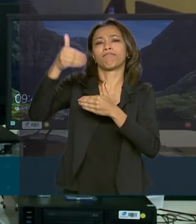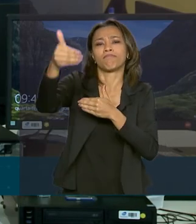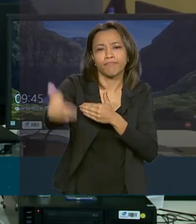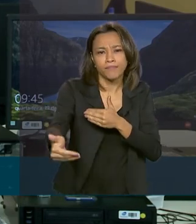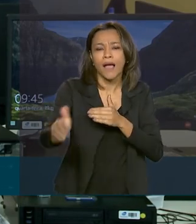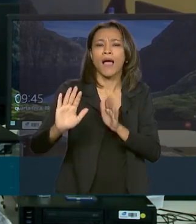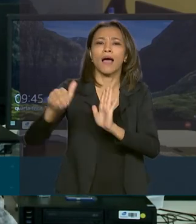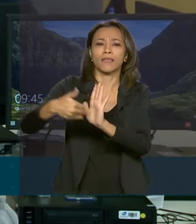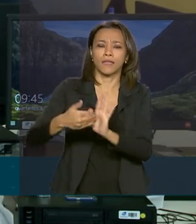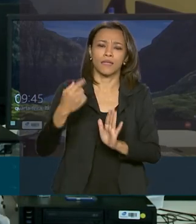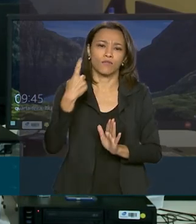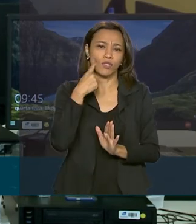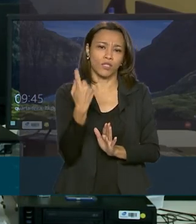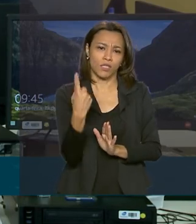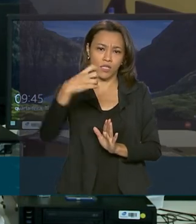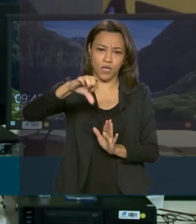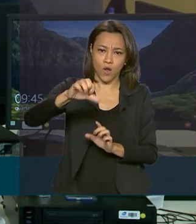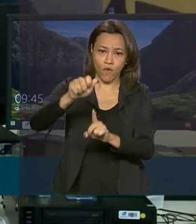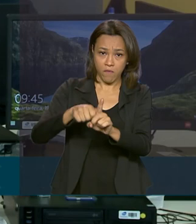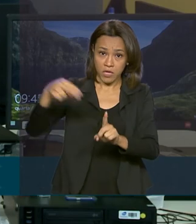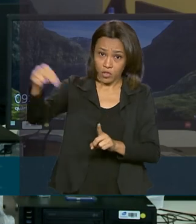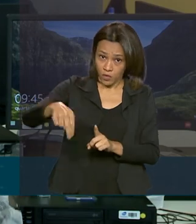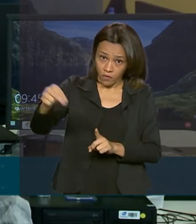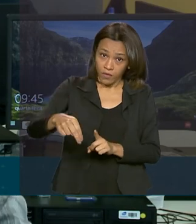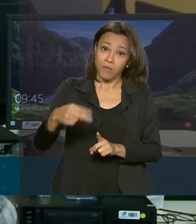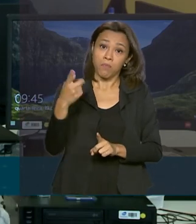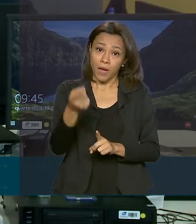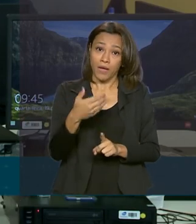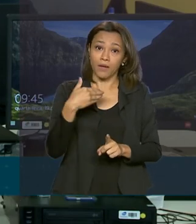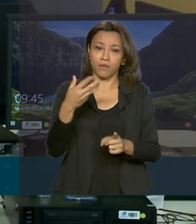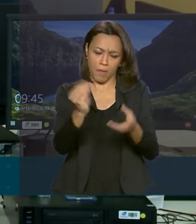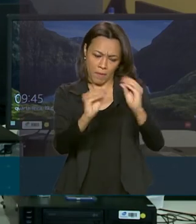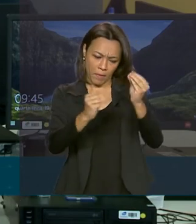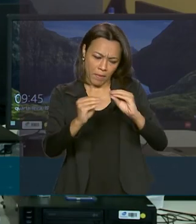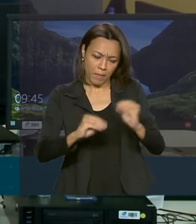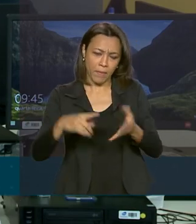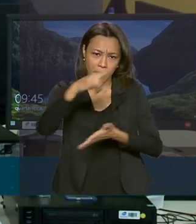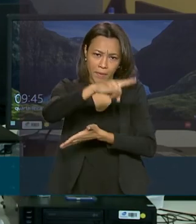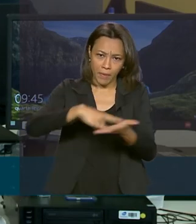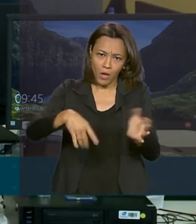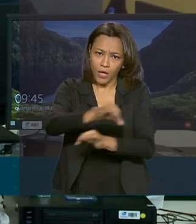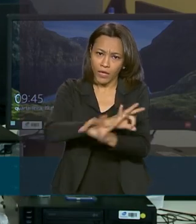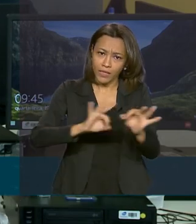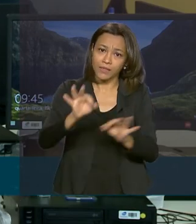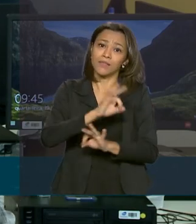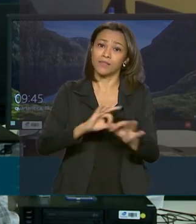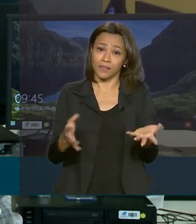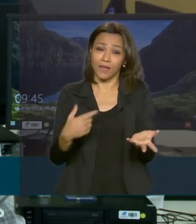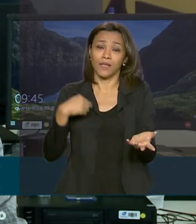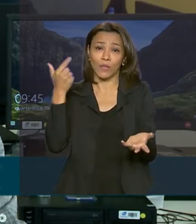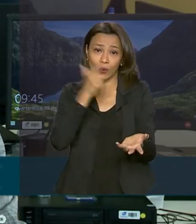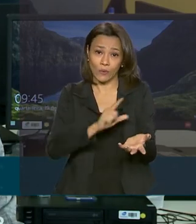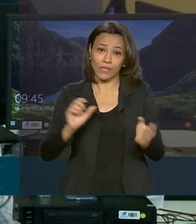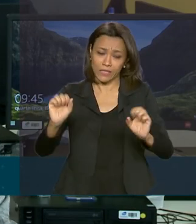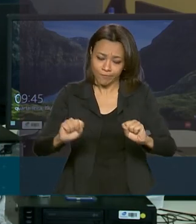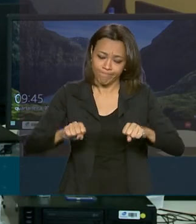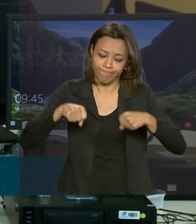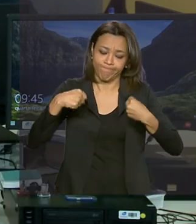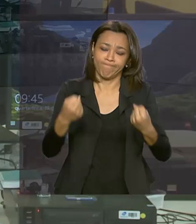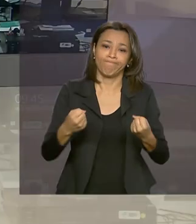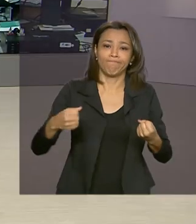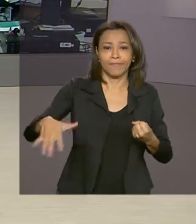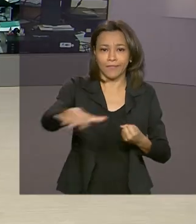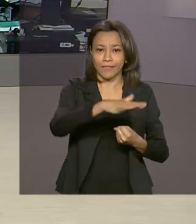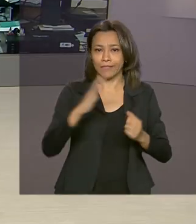19 de novembro, para fazer essa formalização e sobreviver no mercado nesse momento delicado para a economia. Renata.